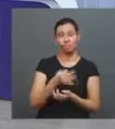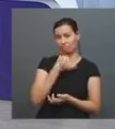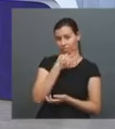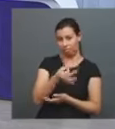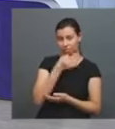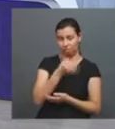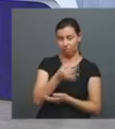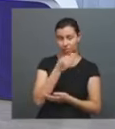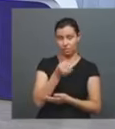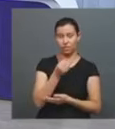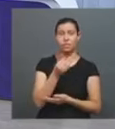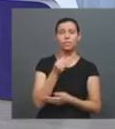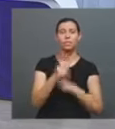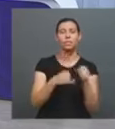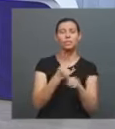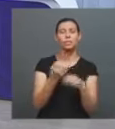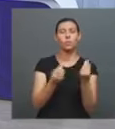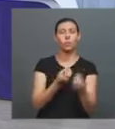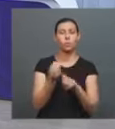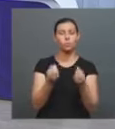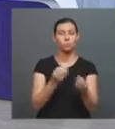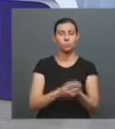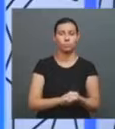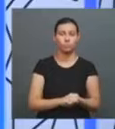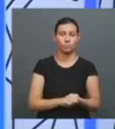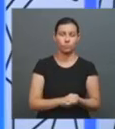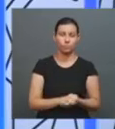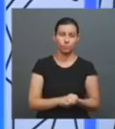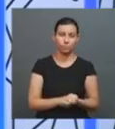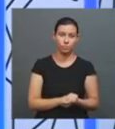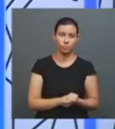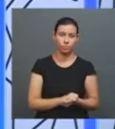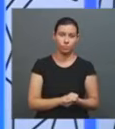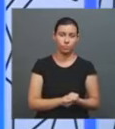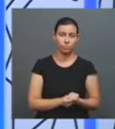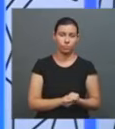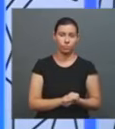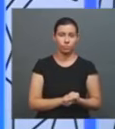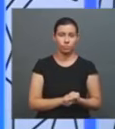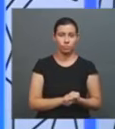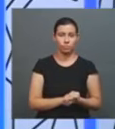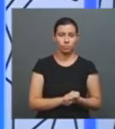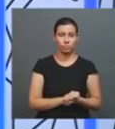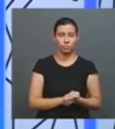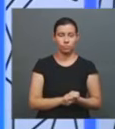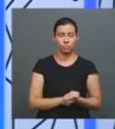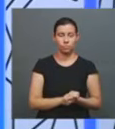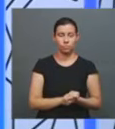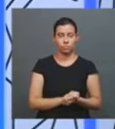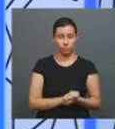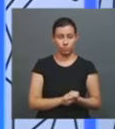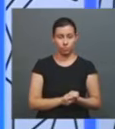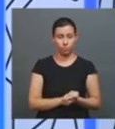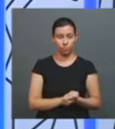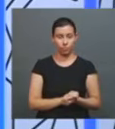na internet. Conta para a gente um pouco desse cenário, professor. na verdade, as duas últimas bienais de cada cidade, as duas de São Paulo e as